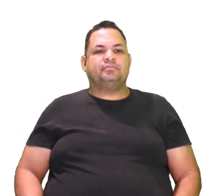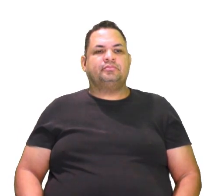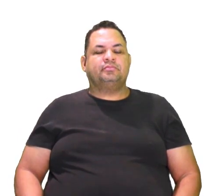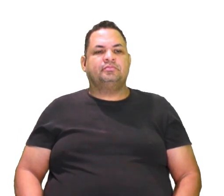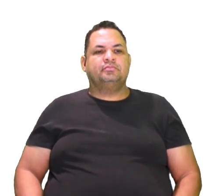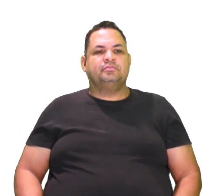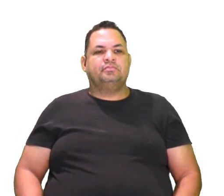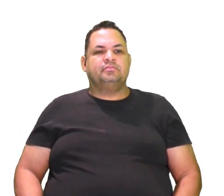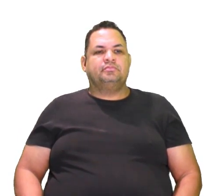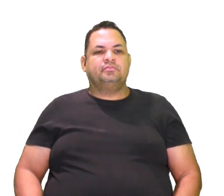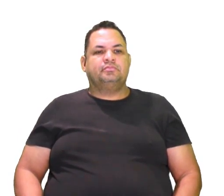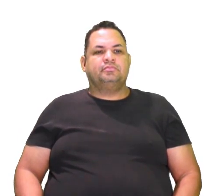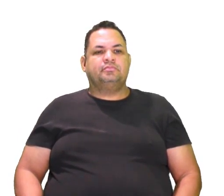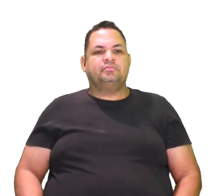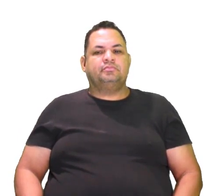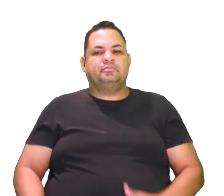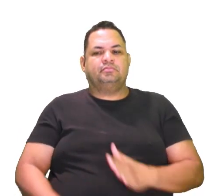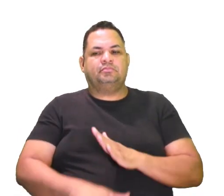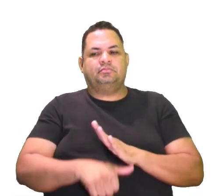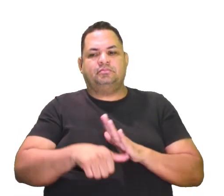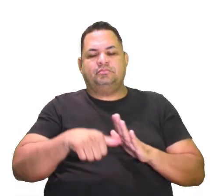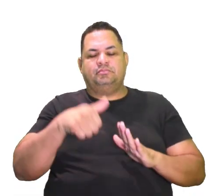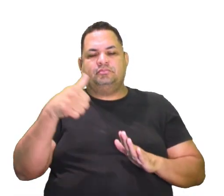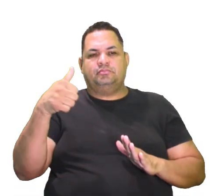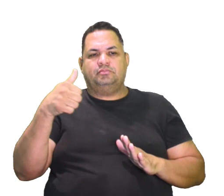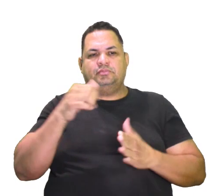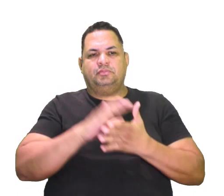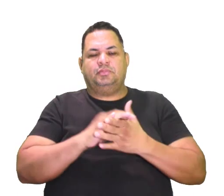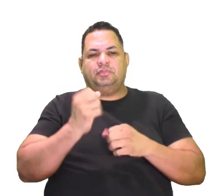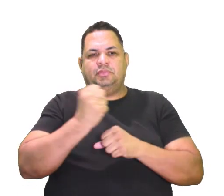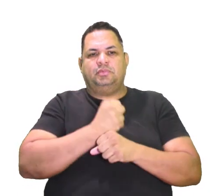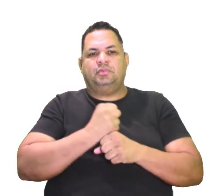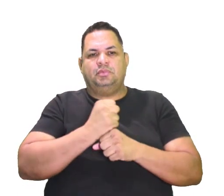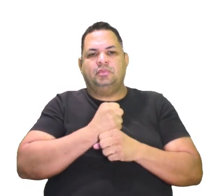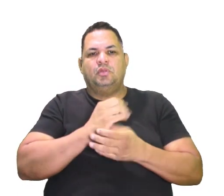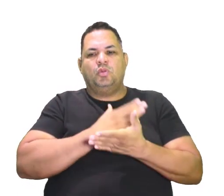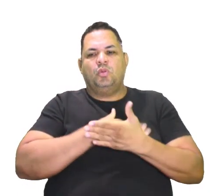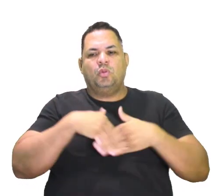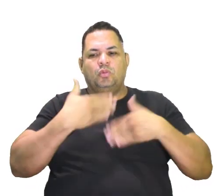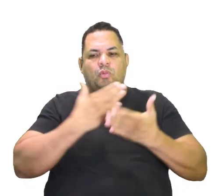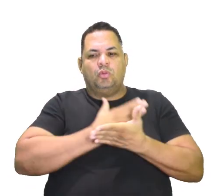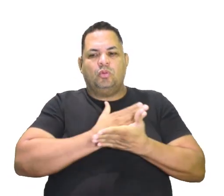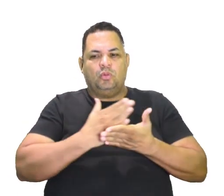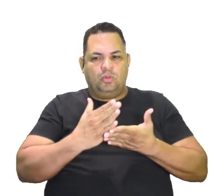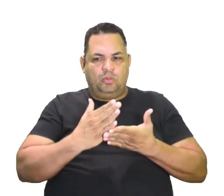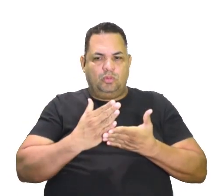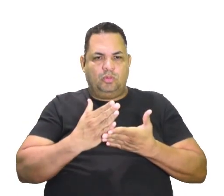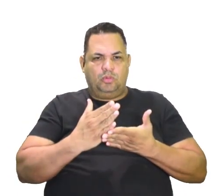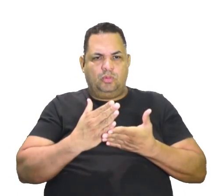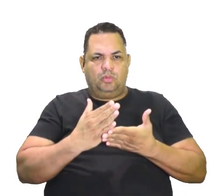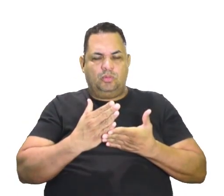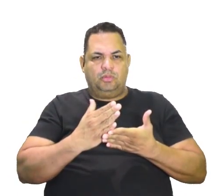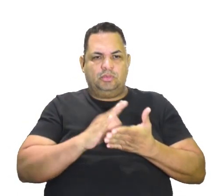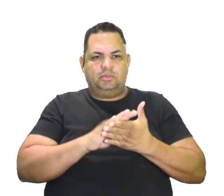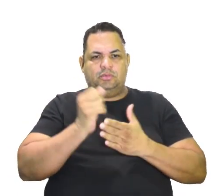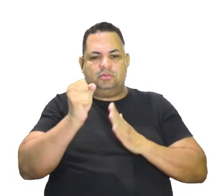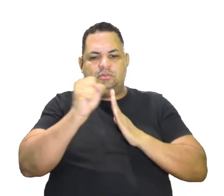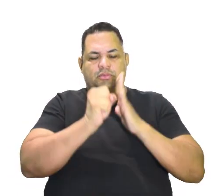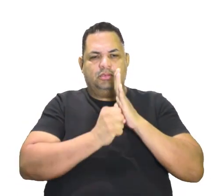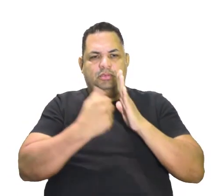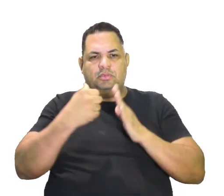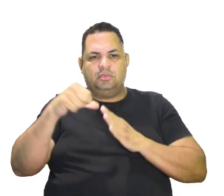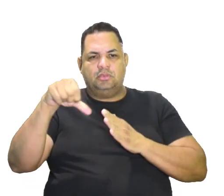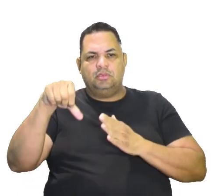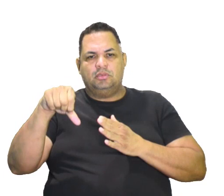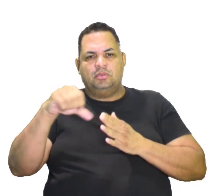meados, né? Nos primeiros anos do século XIX. Logo quando começou o século XIX, uns 10,